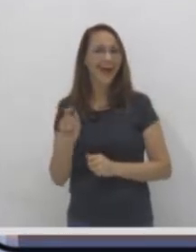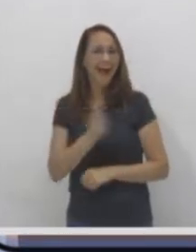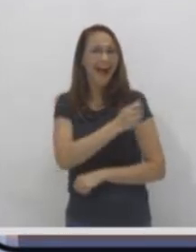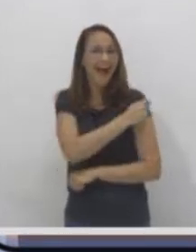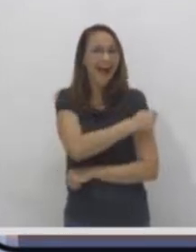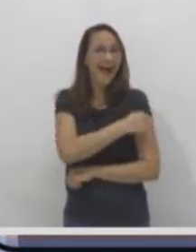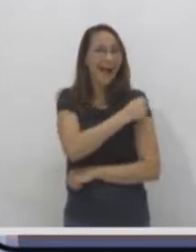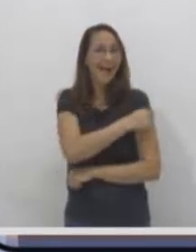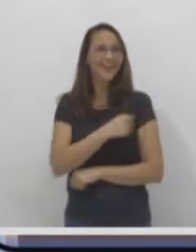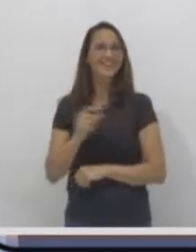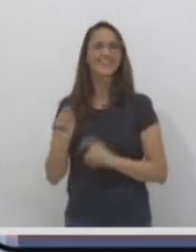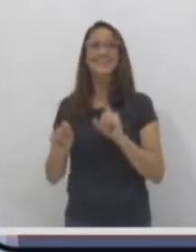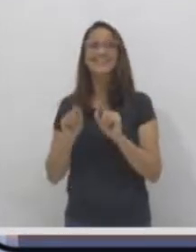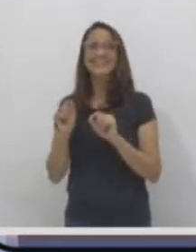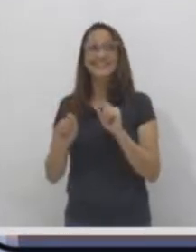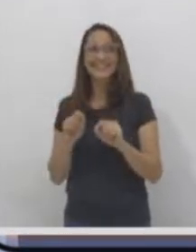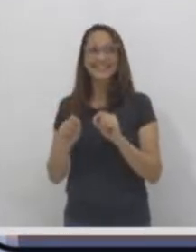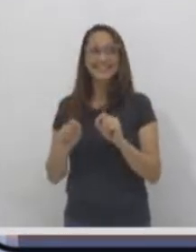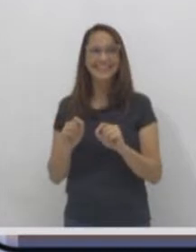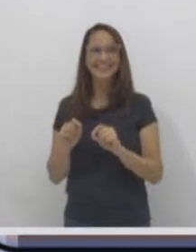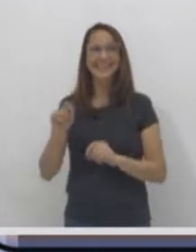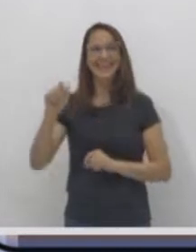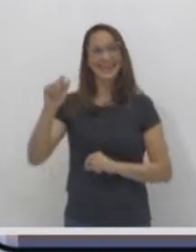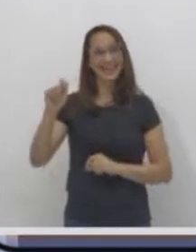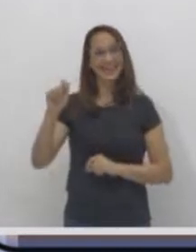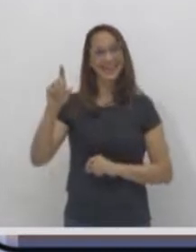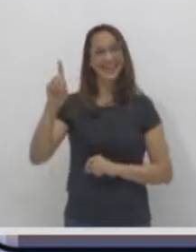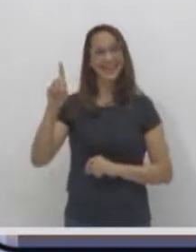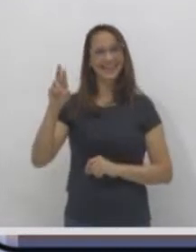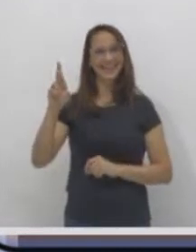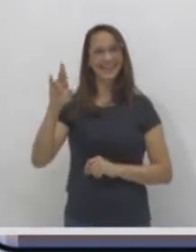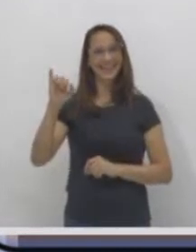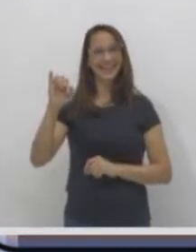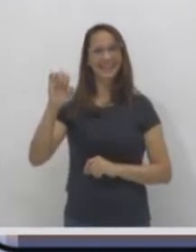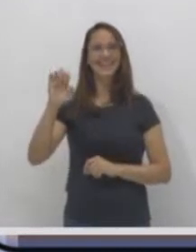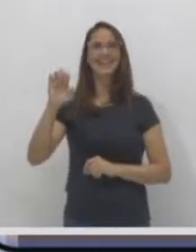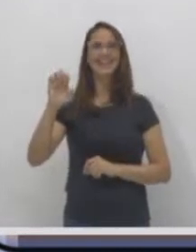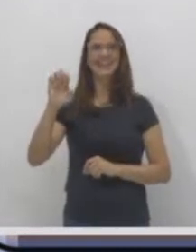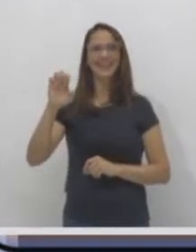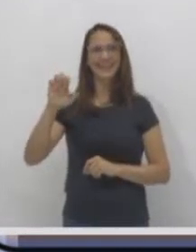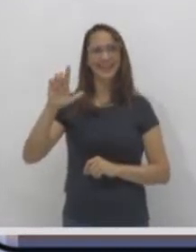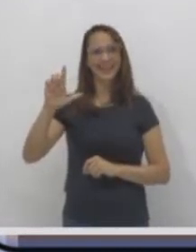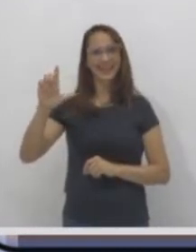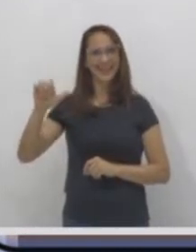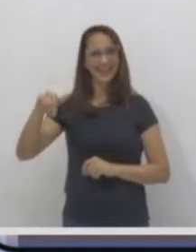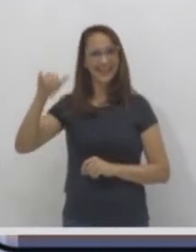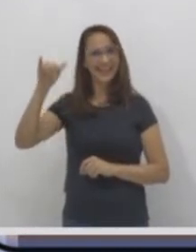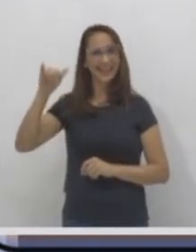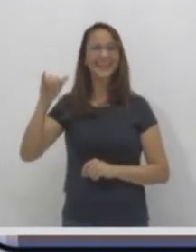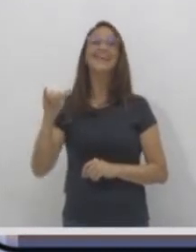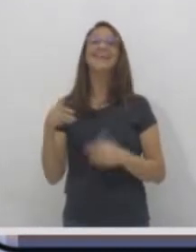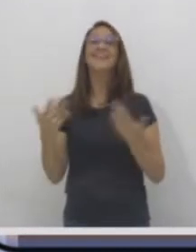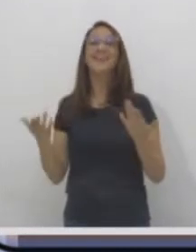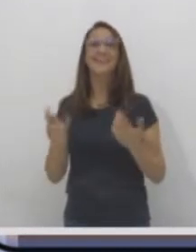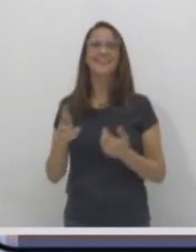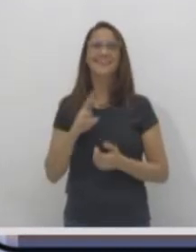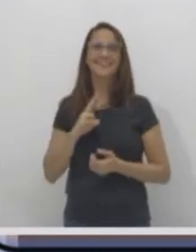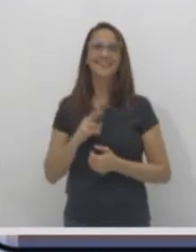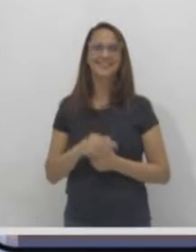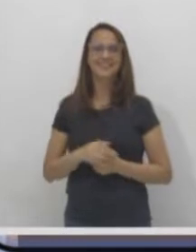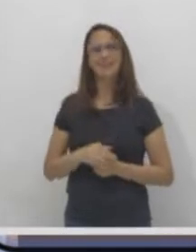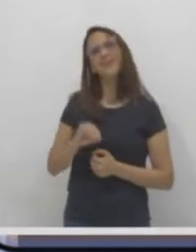Opa, minha querida Adriele Alves, de Palmeira Gabriel. Diga, minha querida, qual é a resposta? Oi,